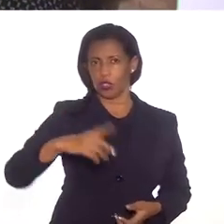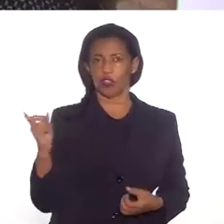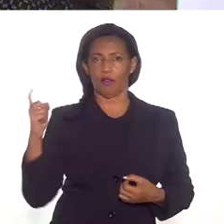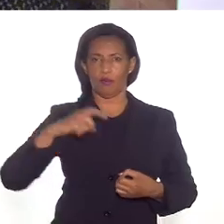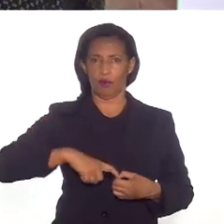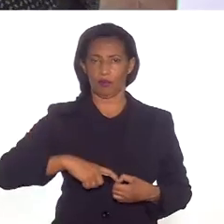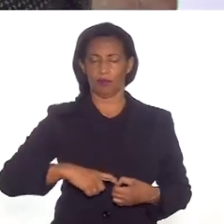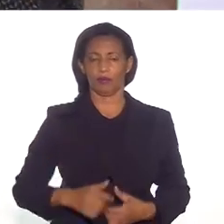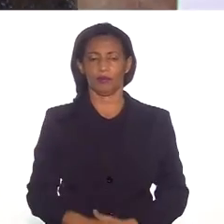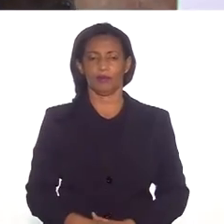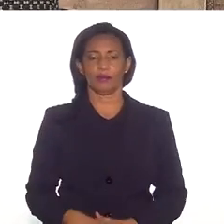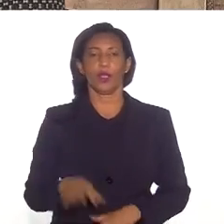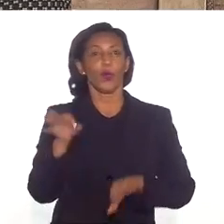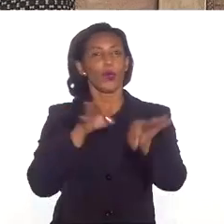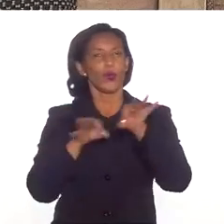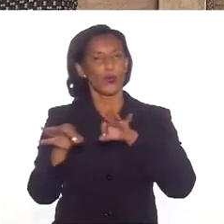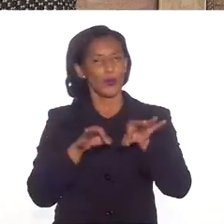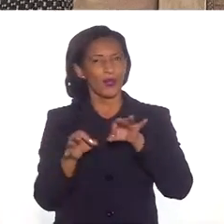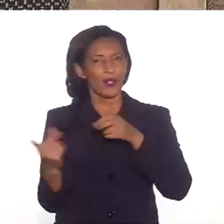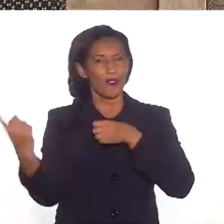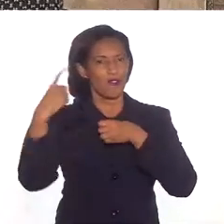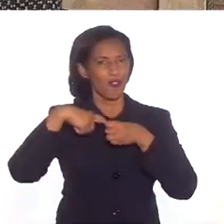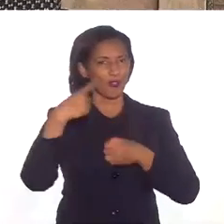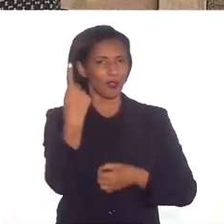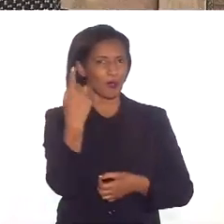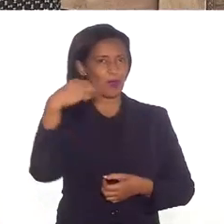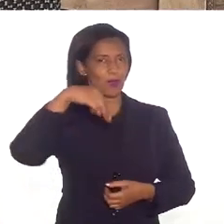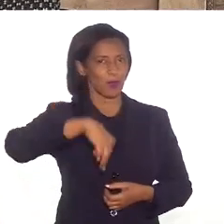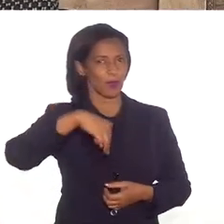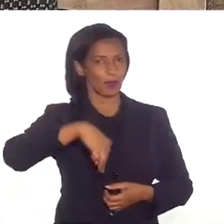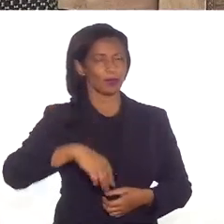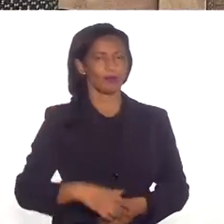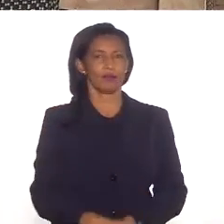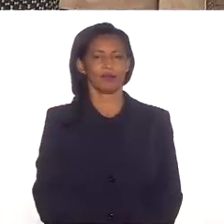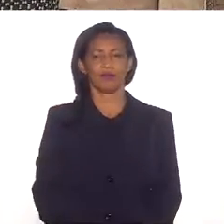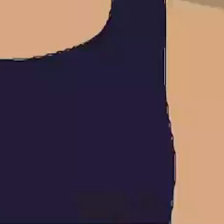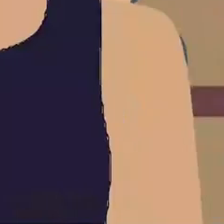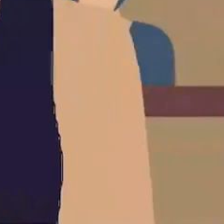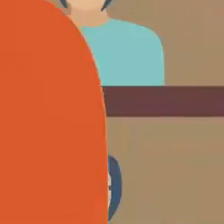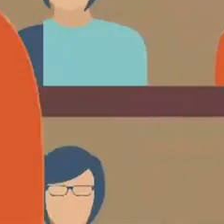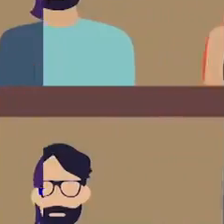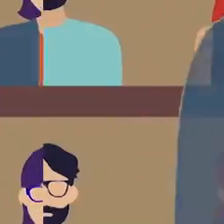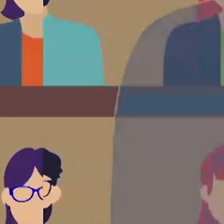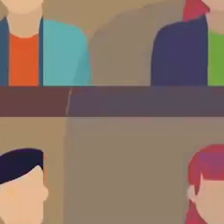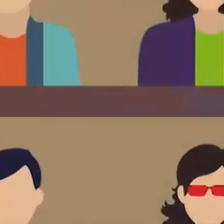fazer mais um intervalo. O programa Perfil volta em um minuto, fique com a gente.